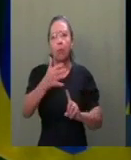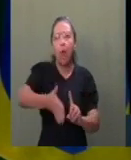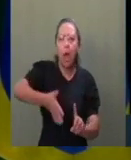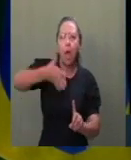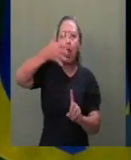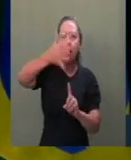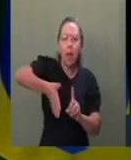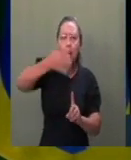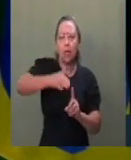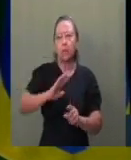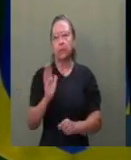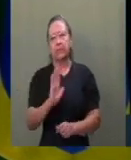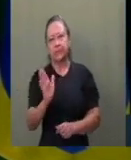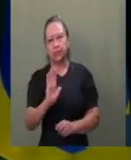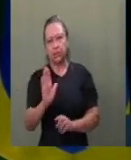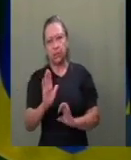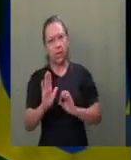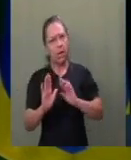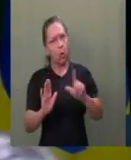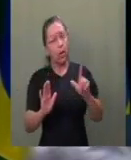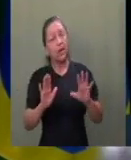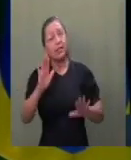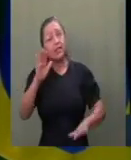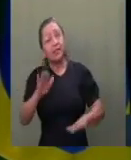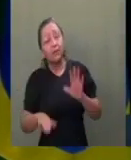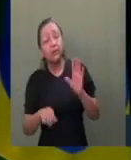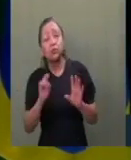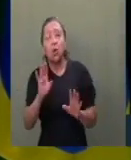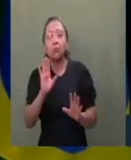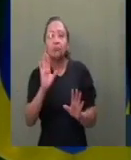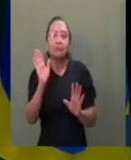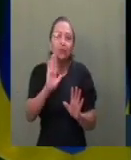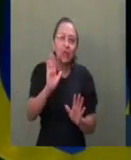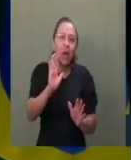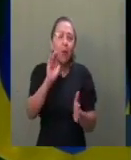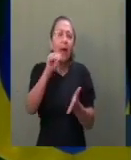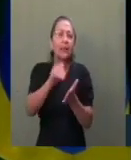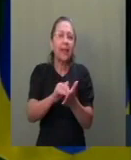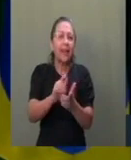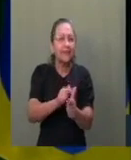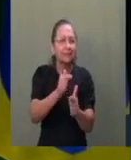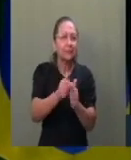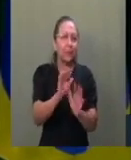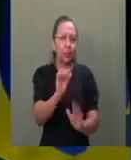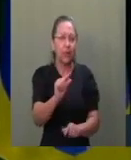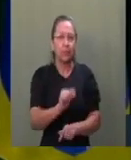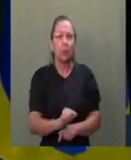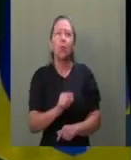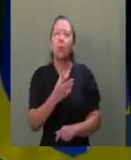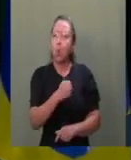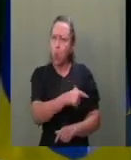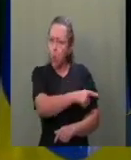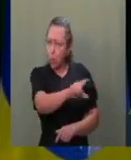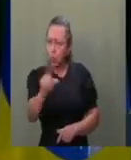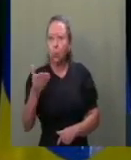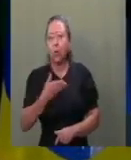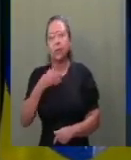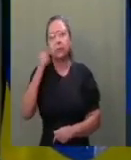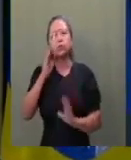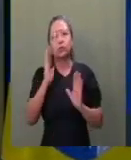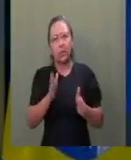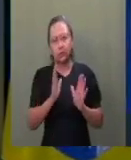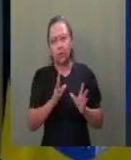despedida, talvez um até breve, como já fizeram aqui vários outros colegas senadores.